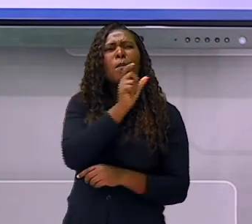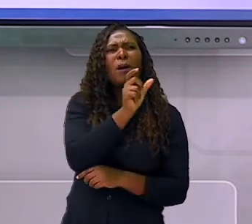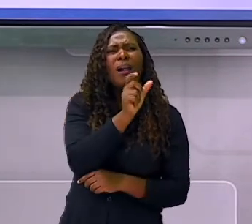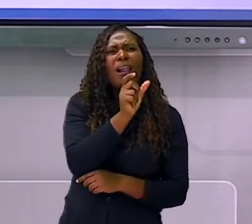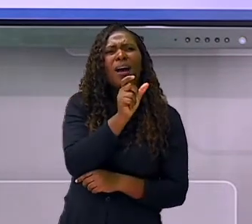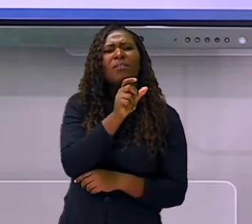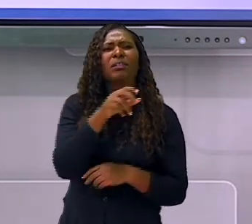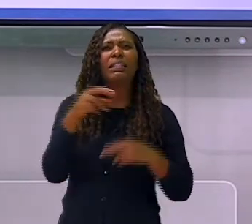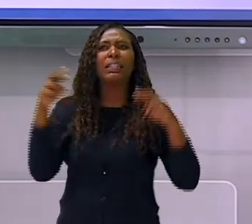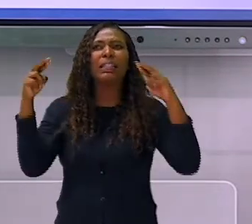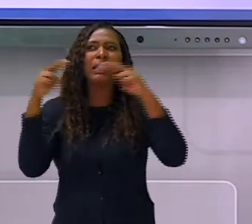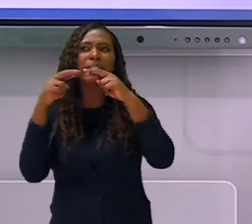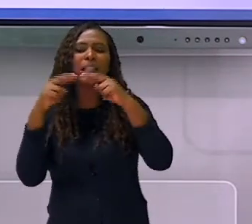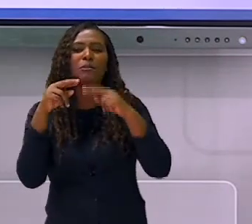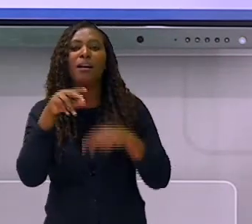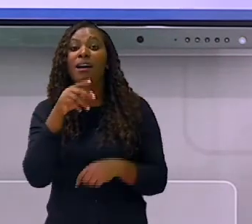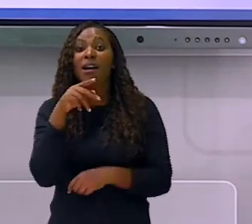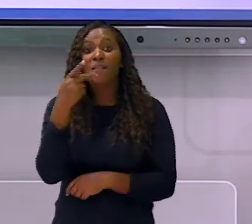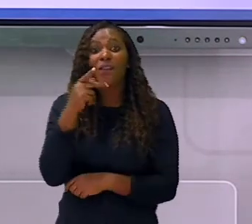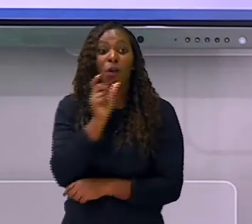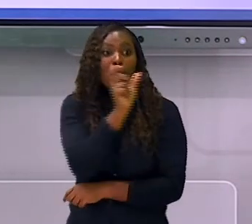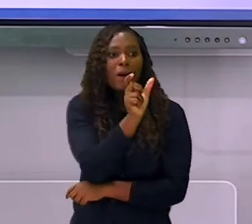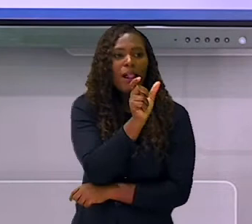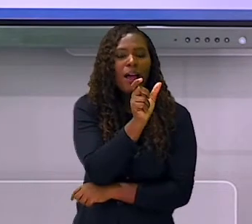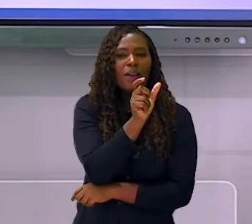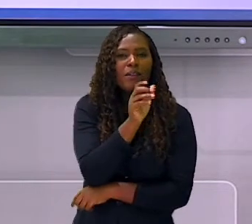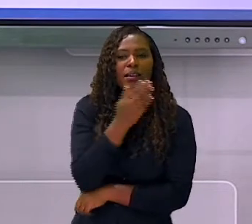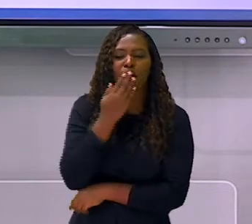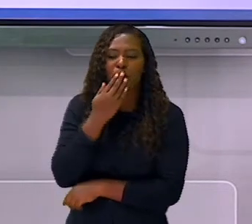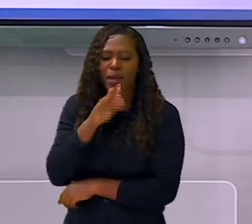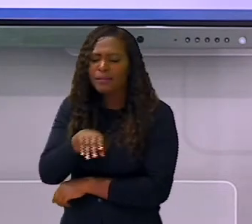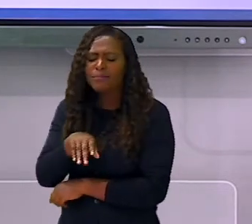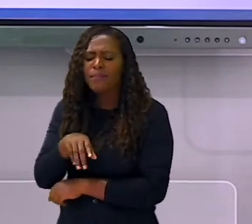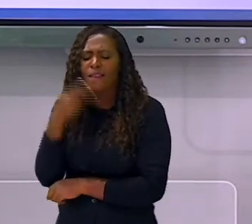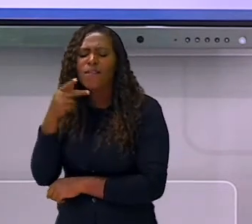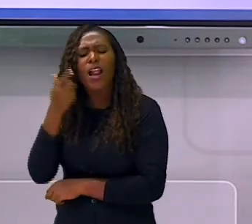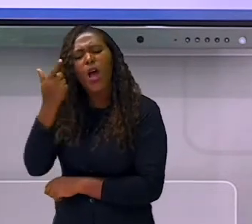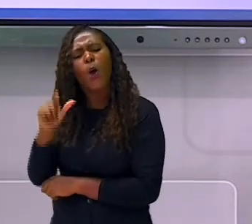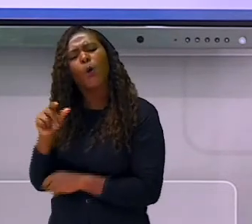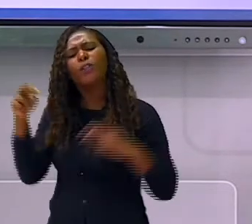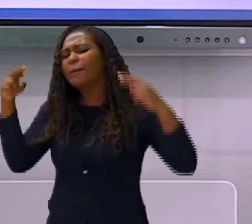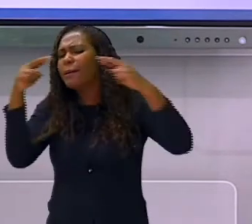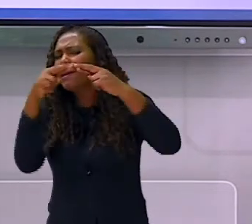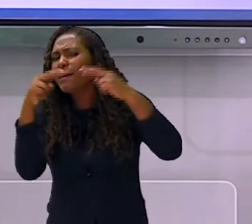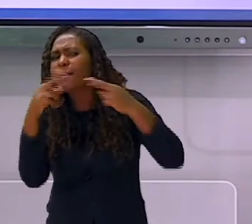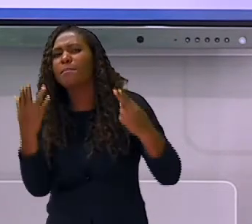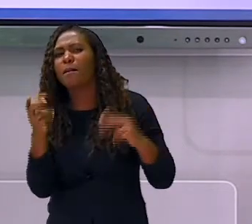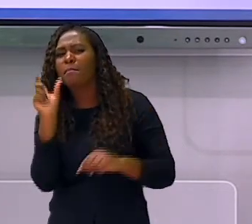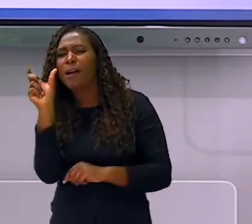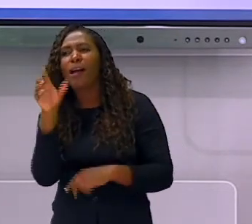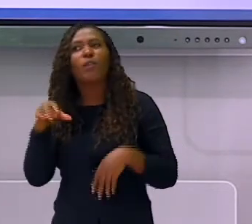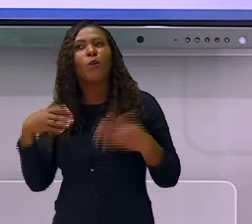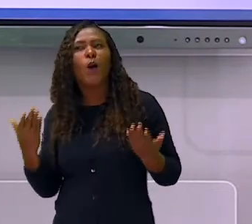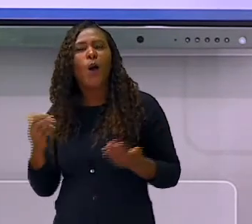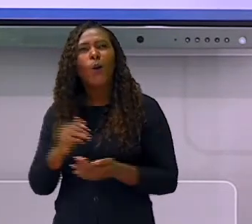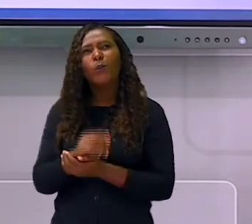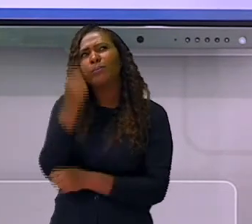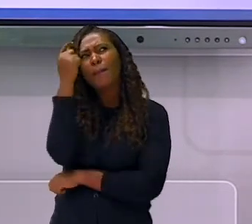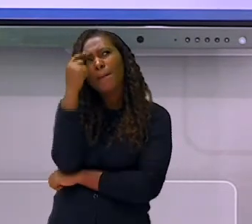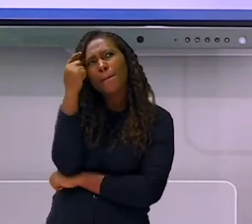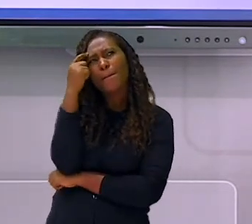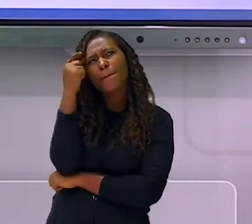outra palavra que rime com a que você falou. Aí você pode pensar também em canções infantis para cantarem juntos